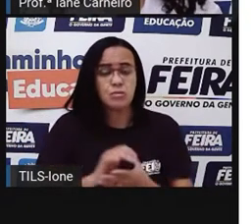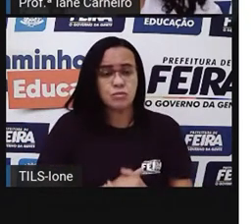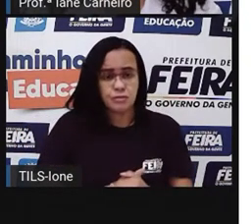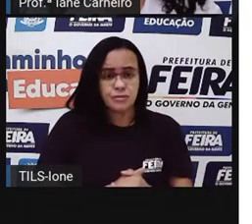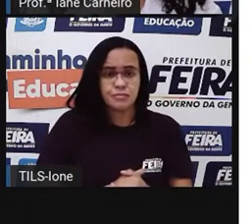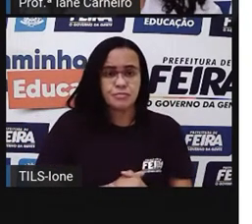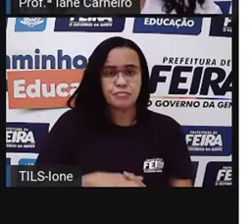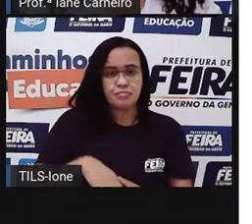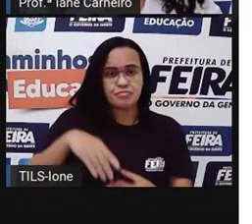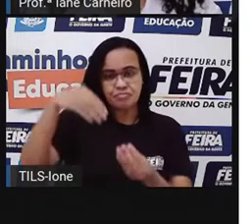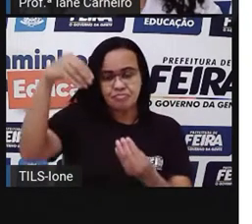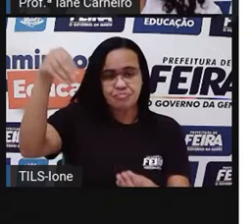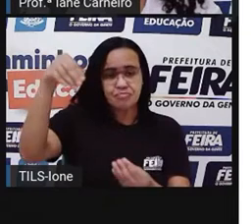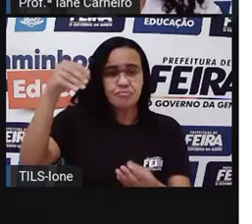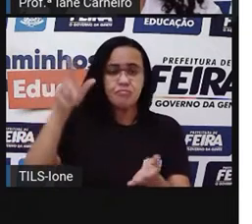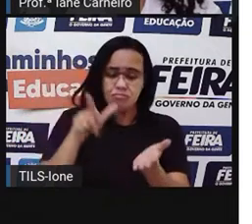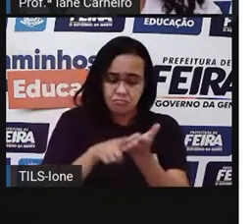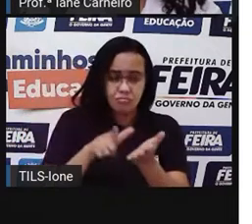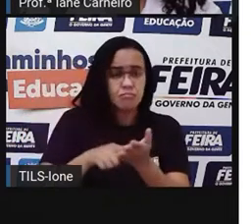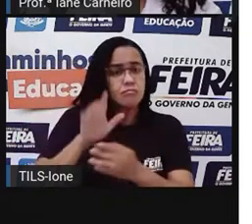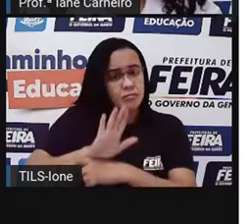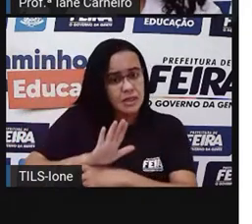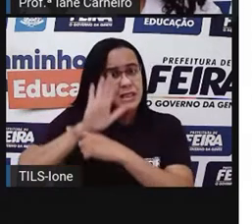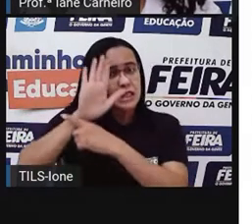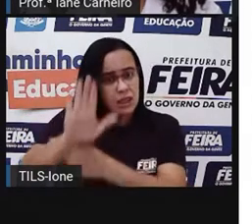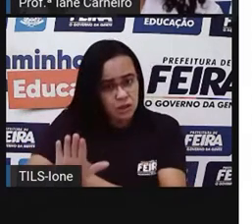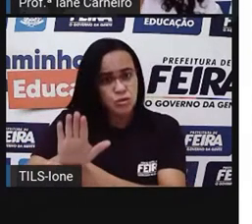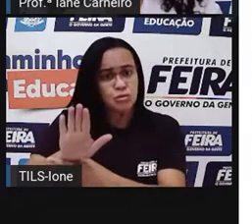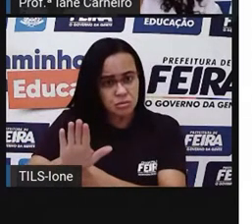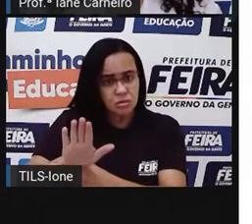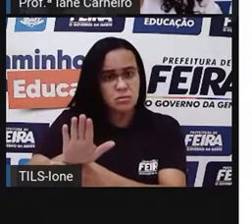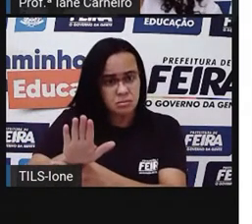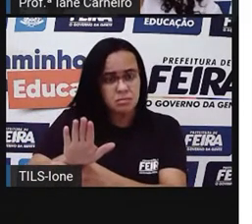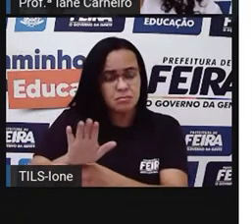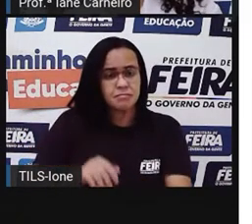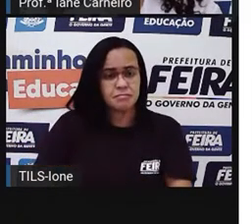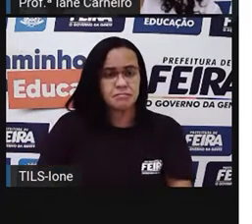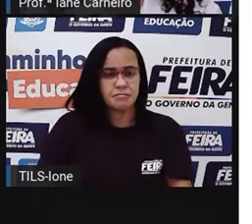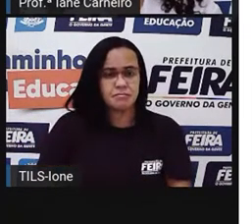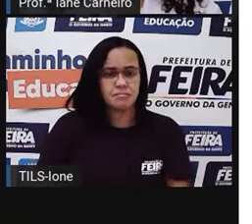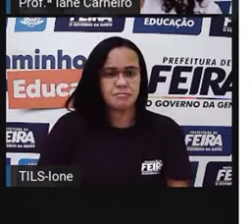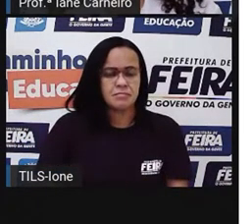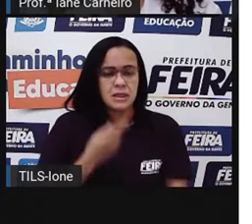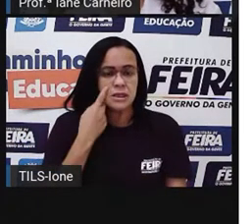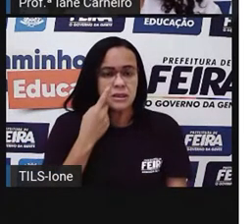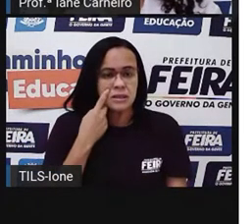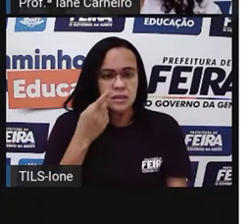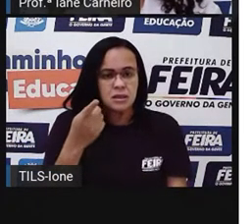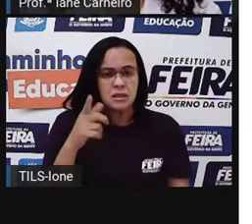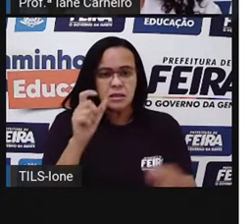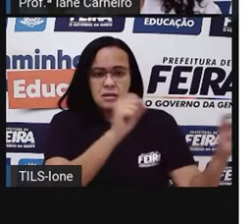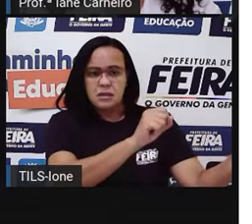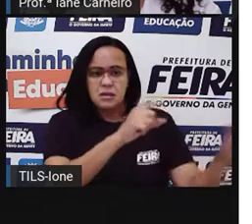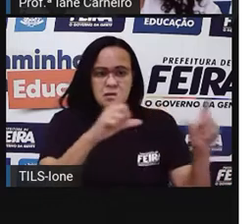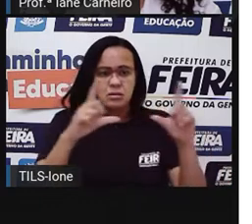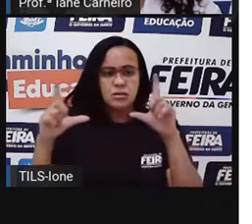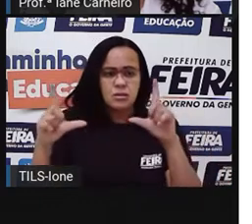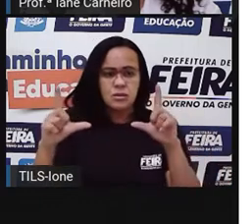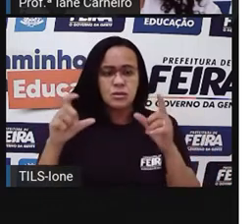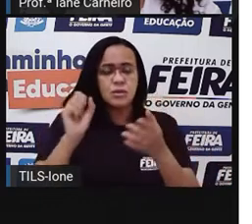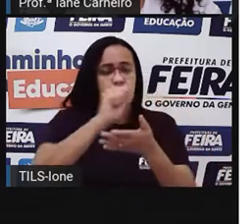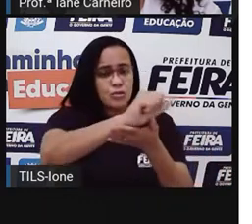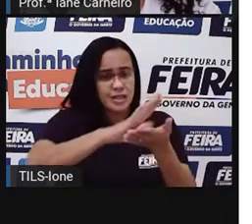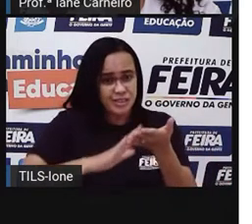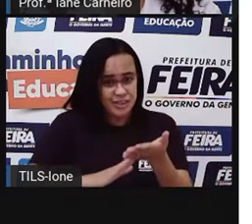auxiliam muito nessa questão, certo? Deixa só a Pro fazer aqui uma coisa que nós vamos fazer uma atividade